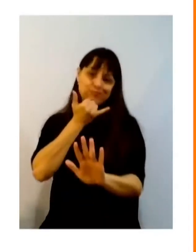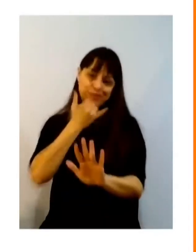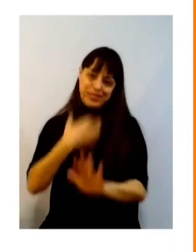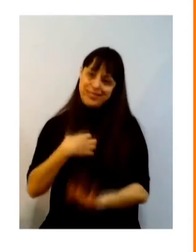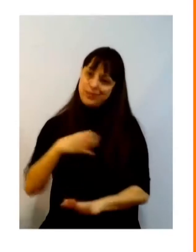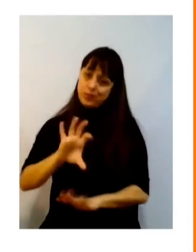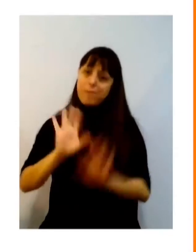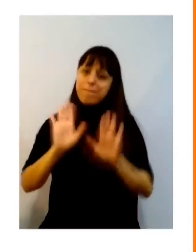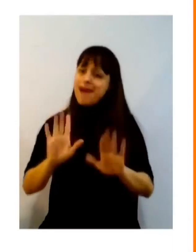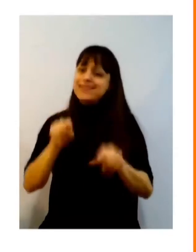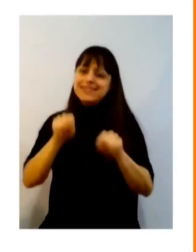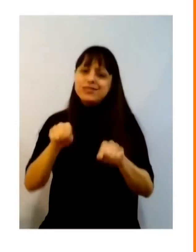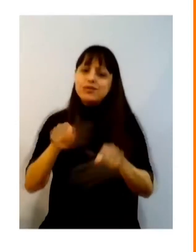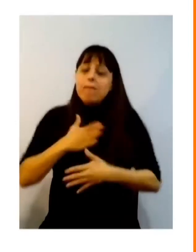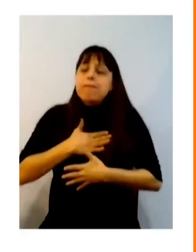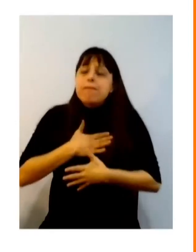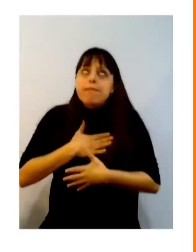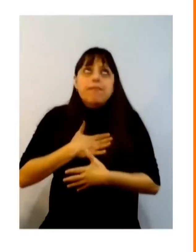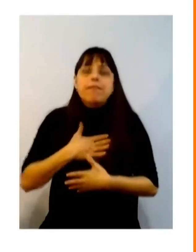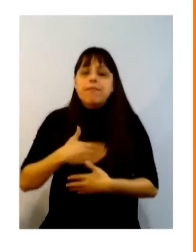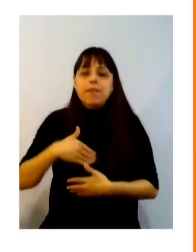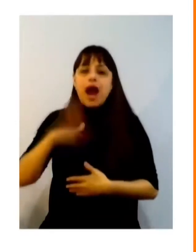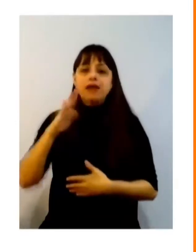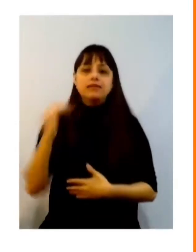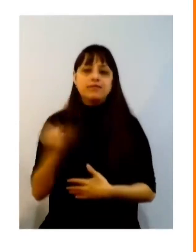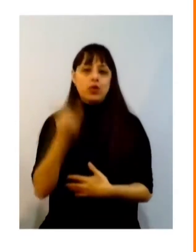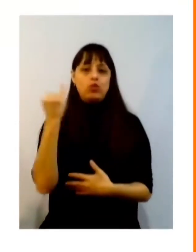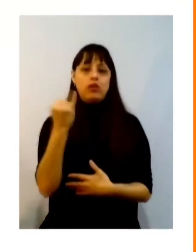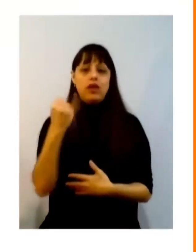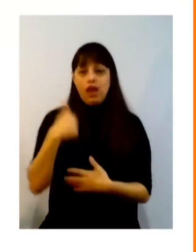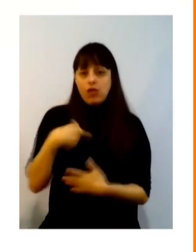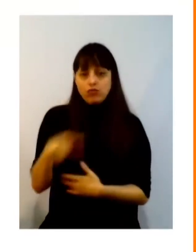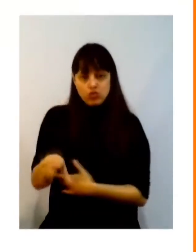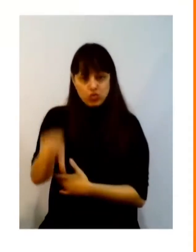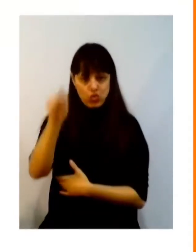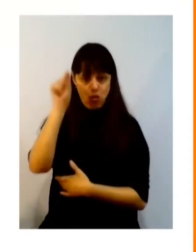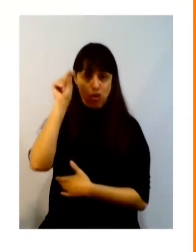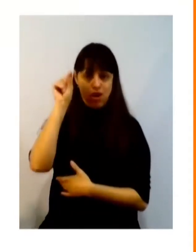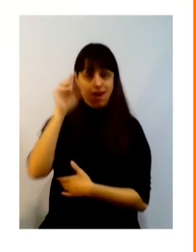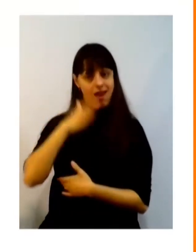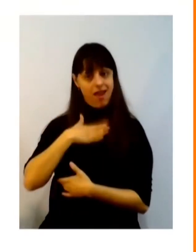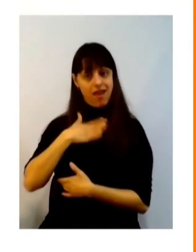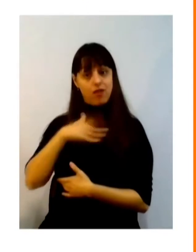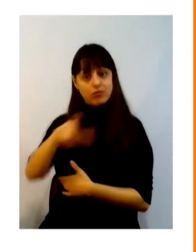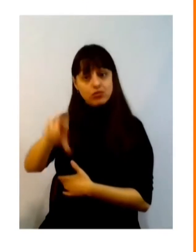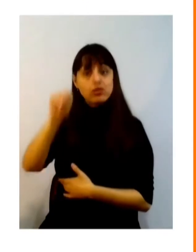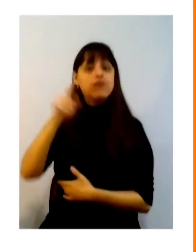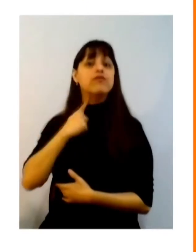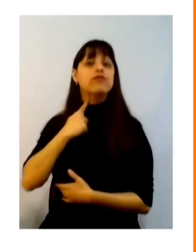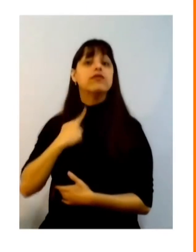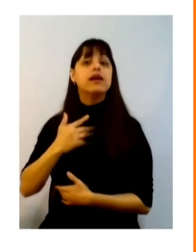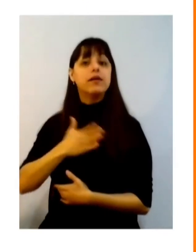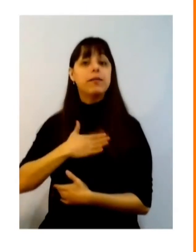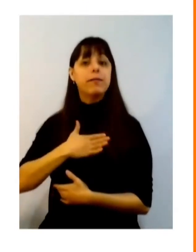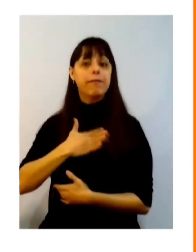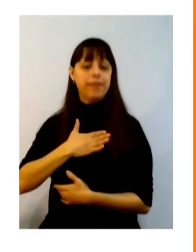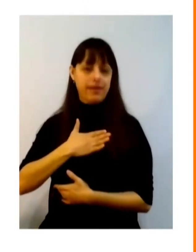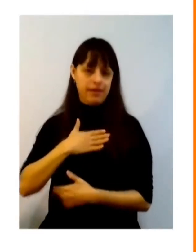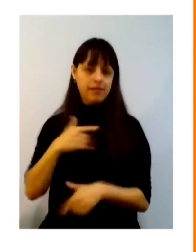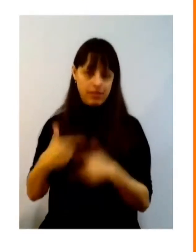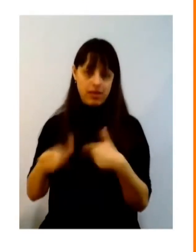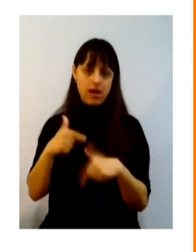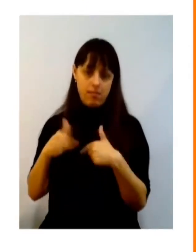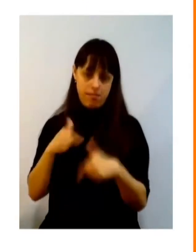a minha maior riqueza é isso é saber que eu posso escolher o que eu quero fazer eu não fui escolhida eu escolho o que eu quero fazer eu